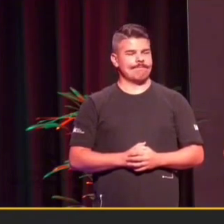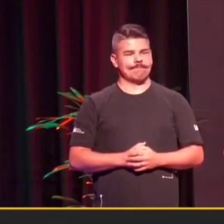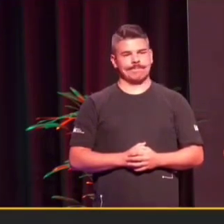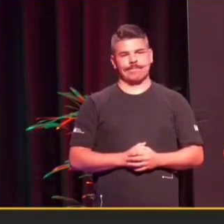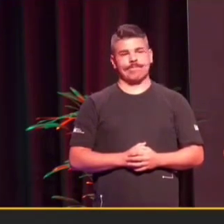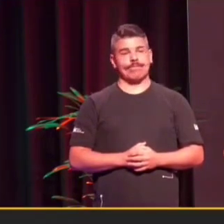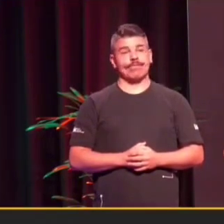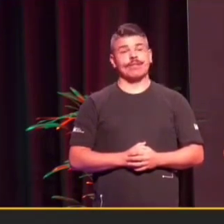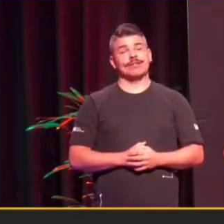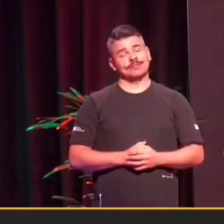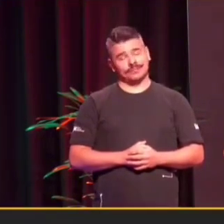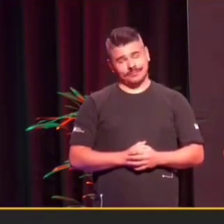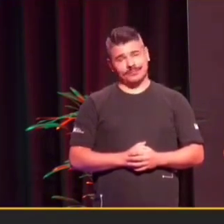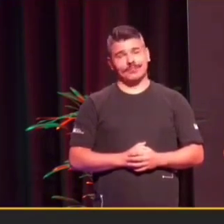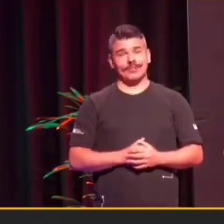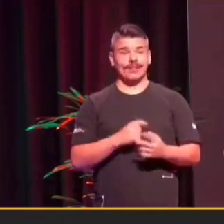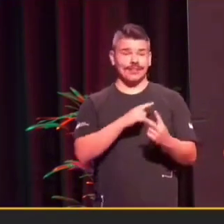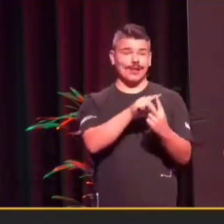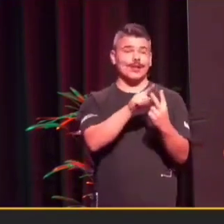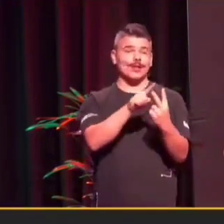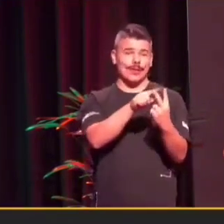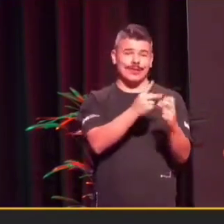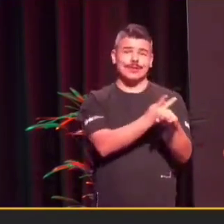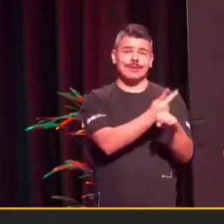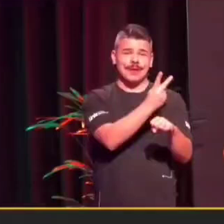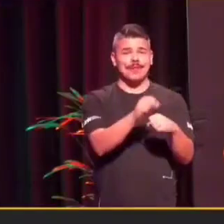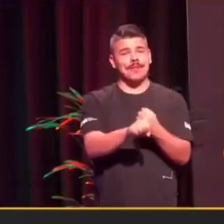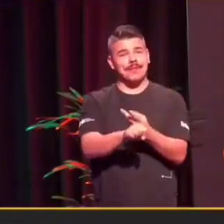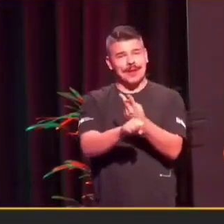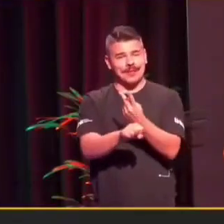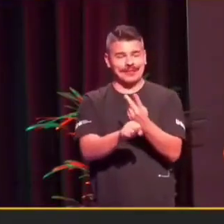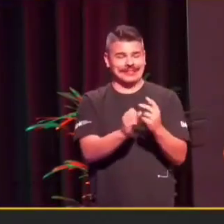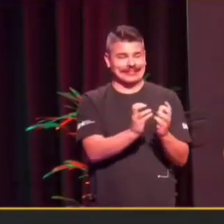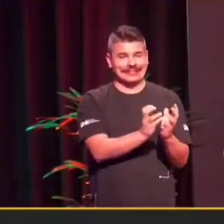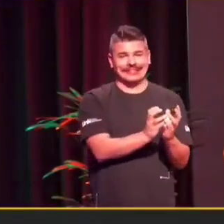Gente, são duas placas, Então, só vou conseguir segurar uma.